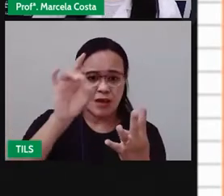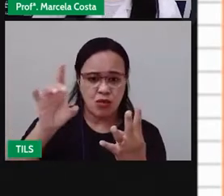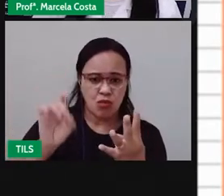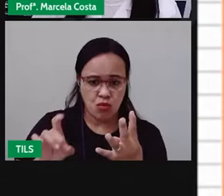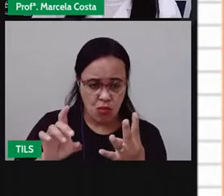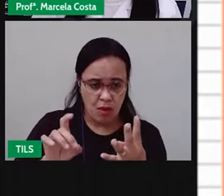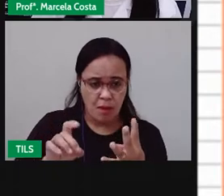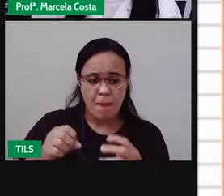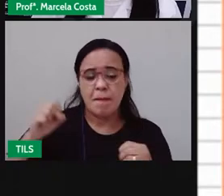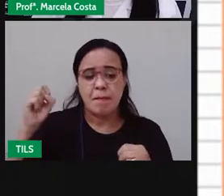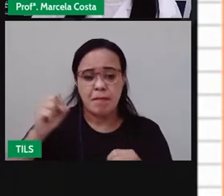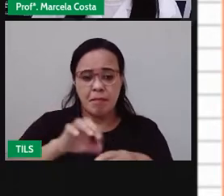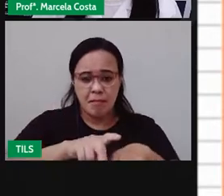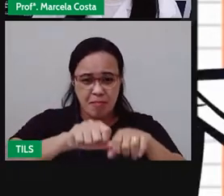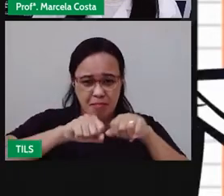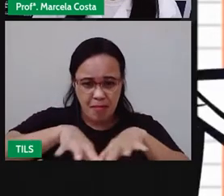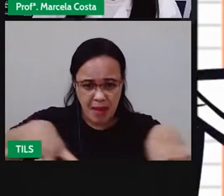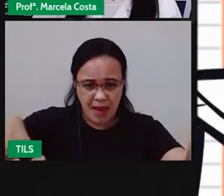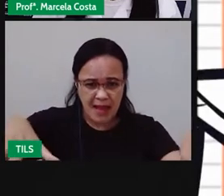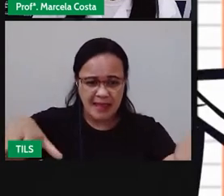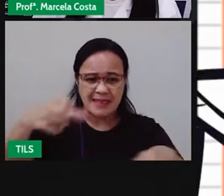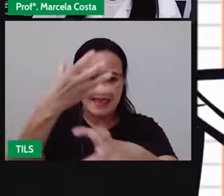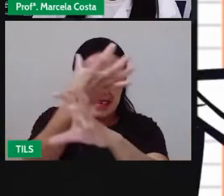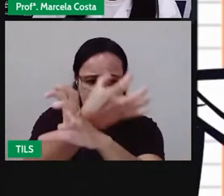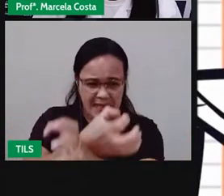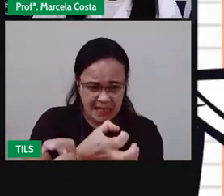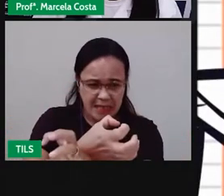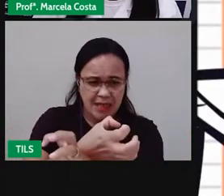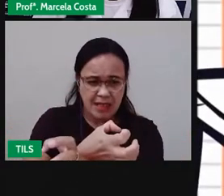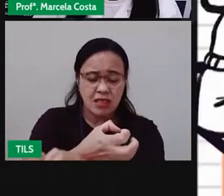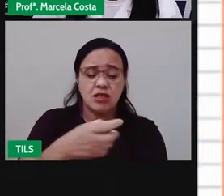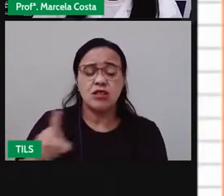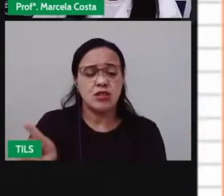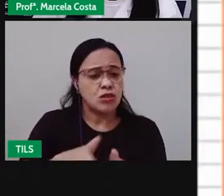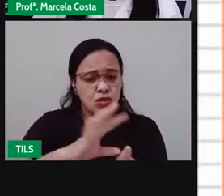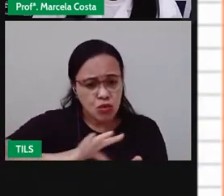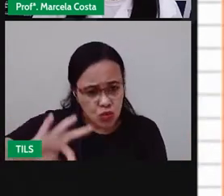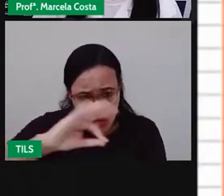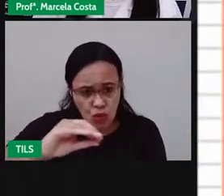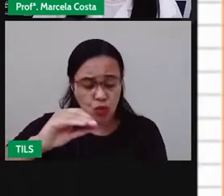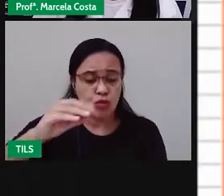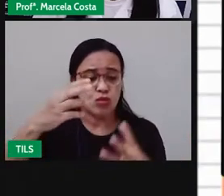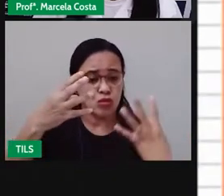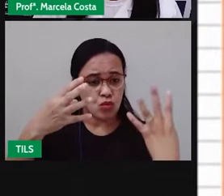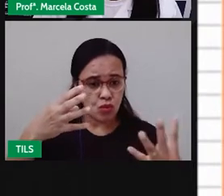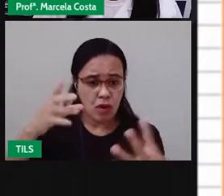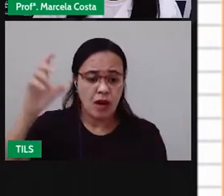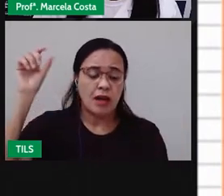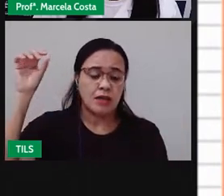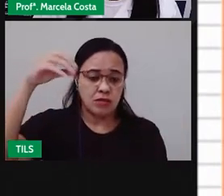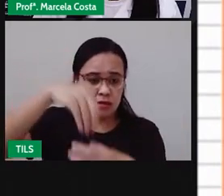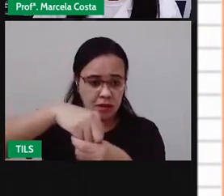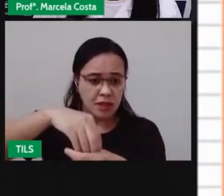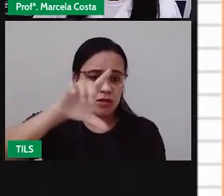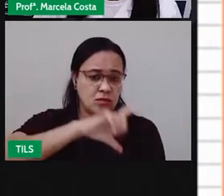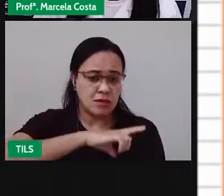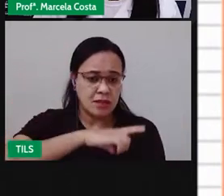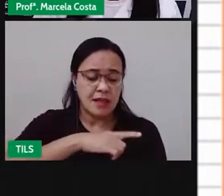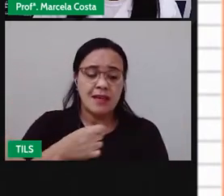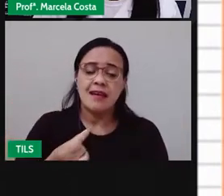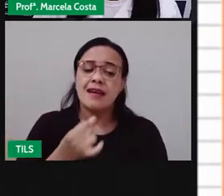sertão e o meio norte. Hum... Vamos olhar mais de perto? A zona da mata